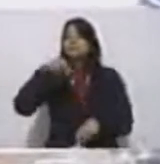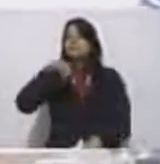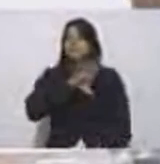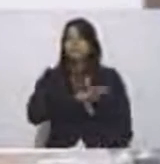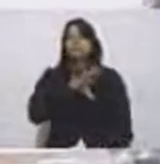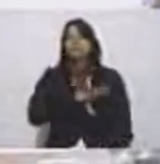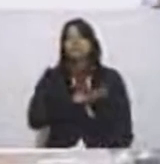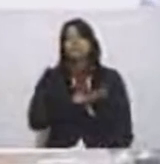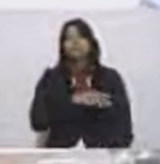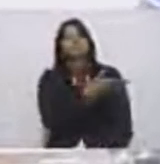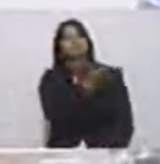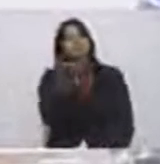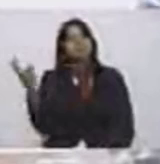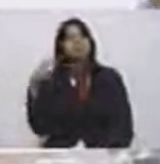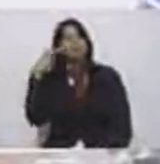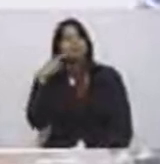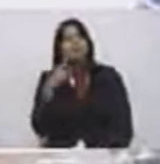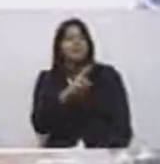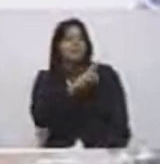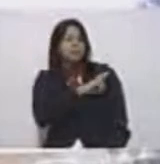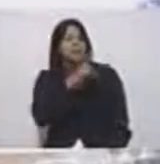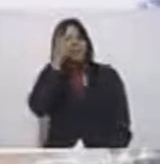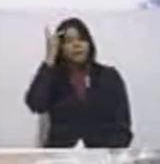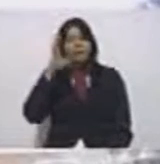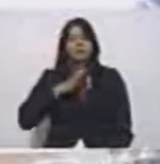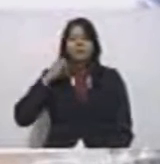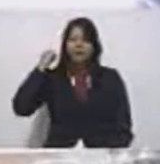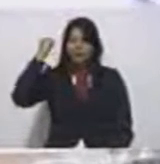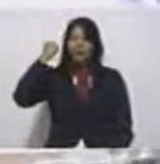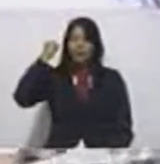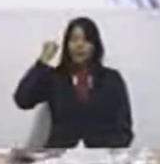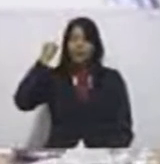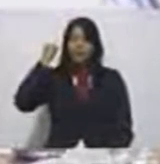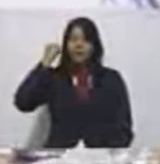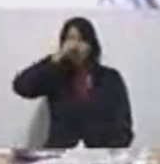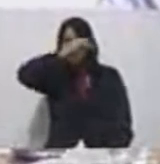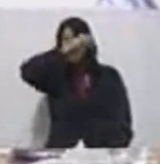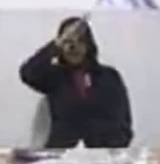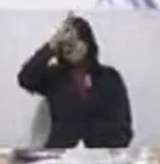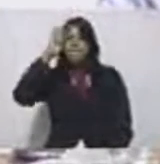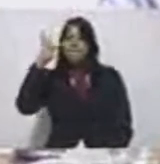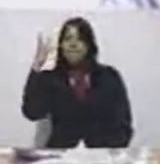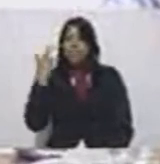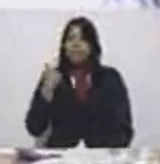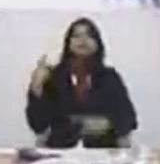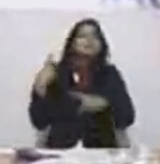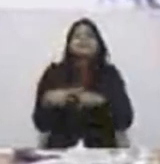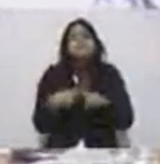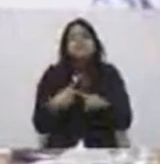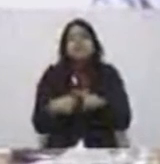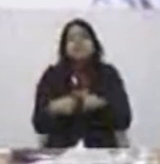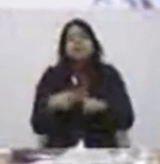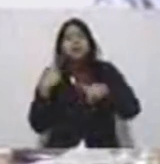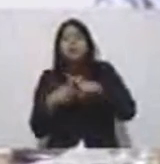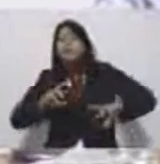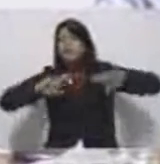que foram os senhores vereadores responsáveis pela vitória da Belks. E por que responsável pela vitória da Belks? Porque